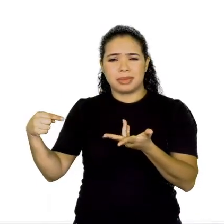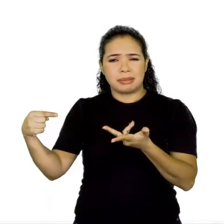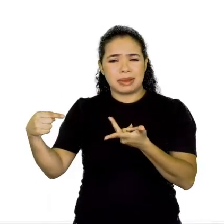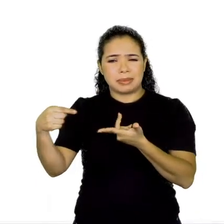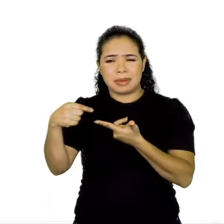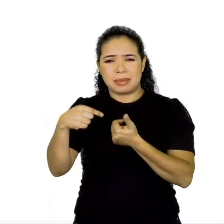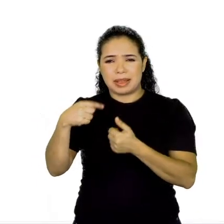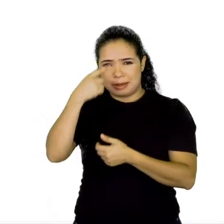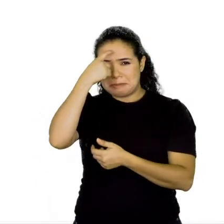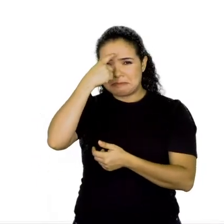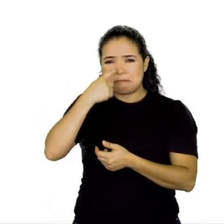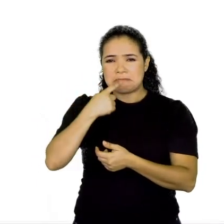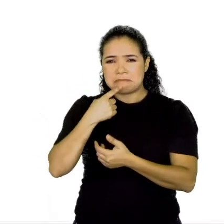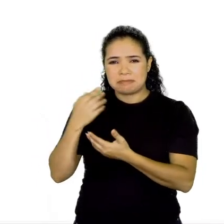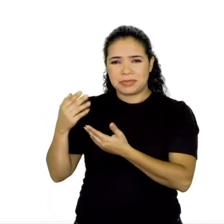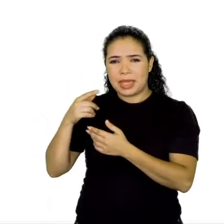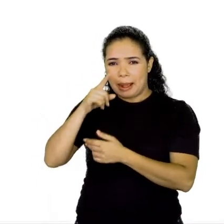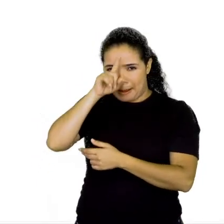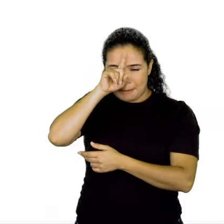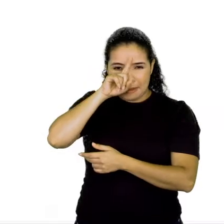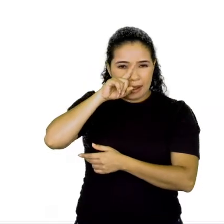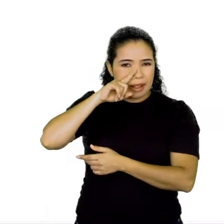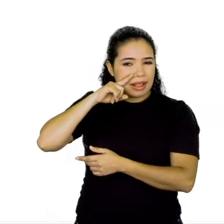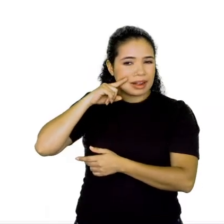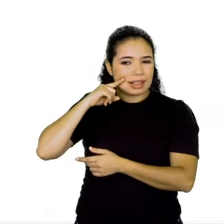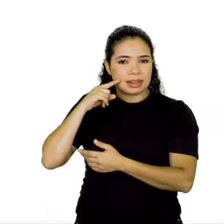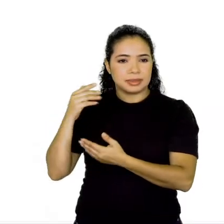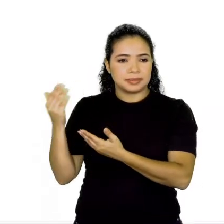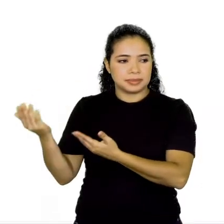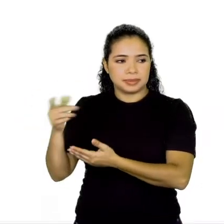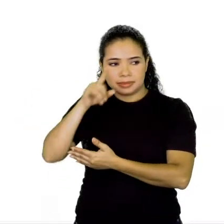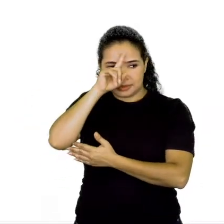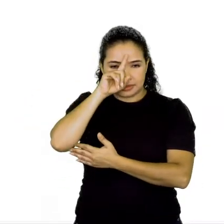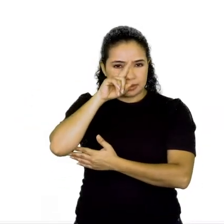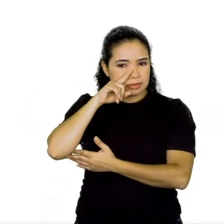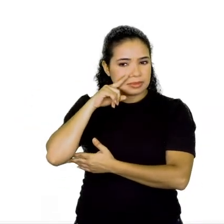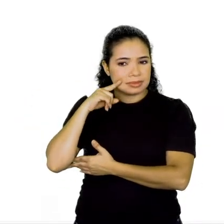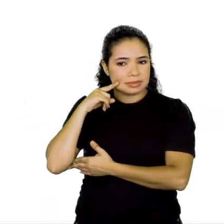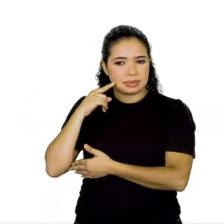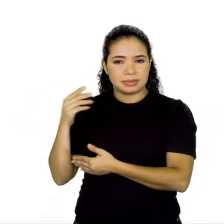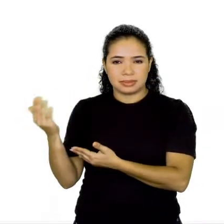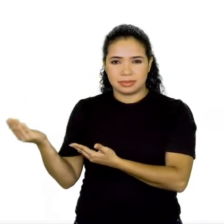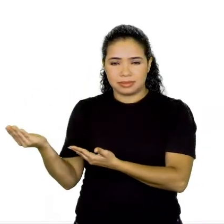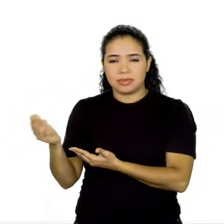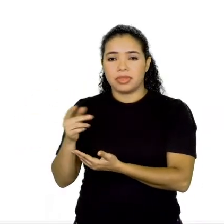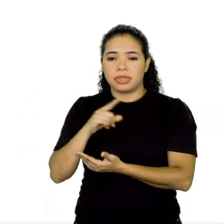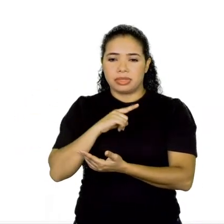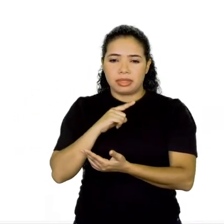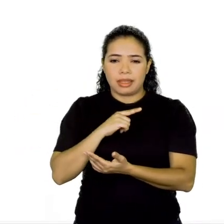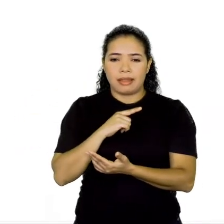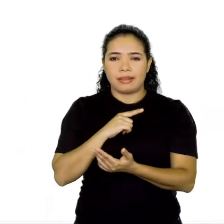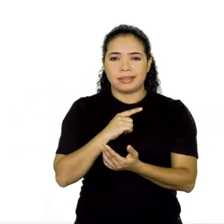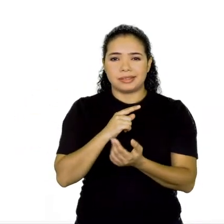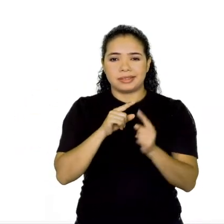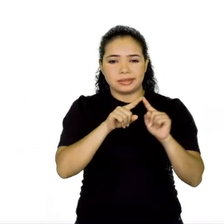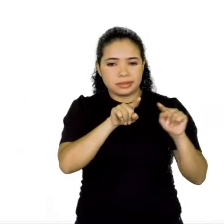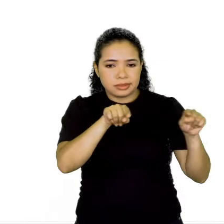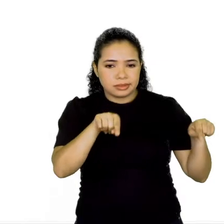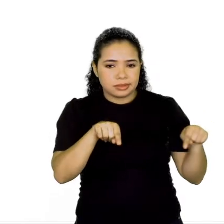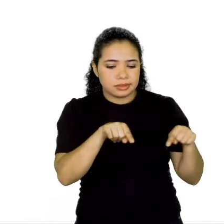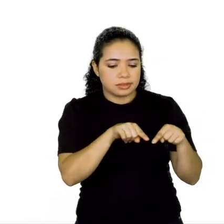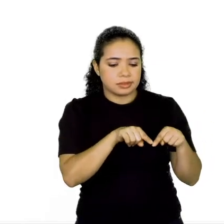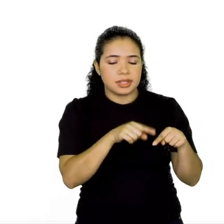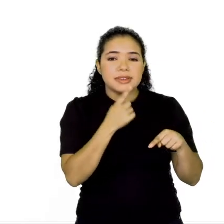apóstrofe. O outro grupo são as figuras sonoras, que também é bem recorrente de poemas, tirinhas, a